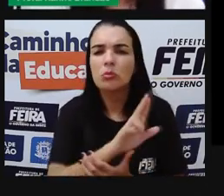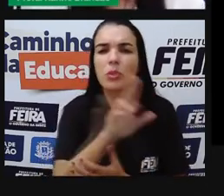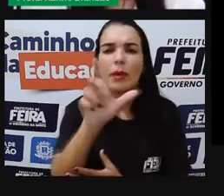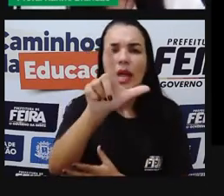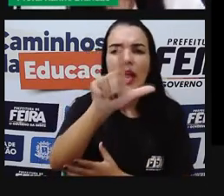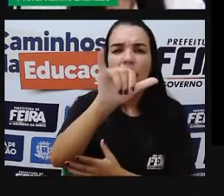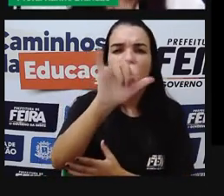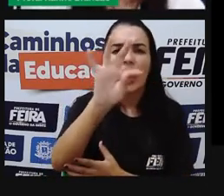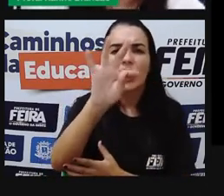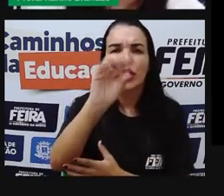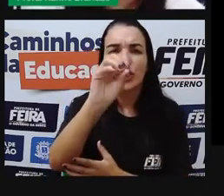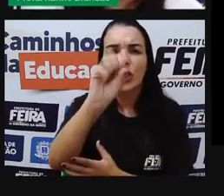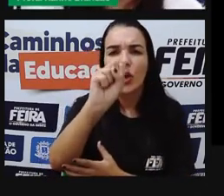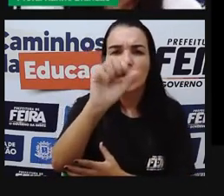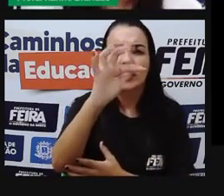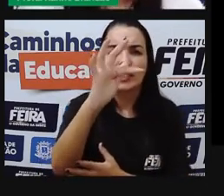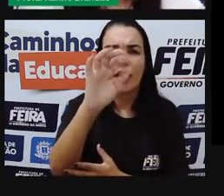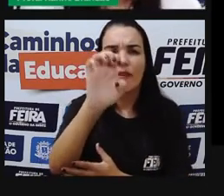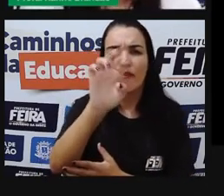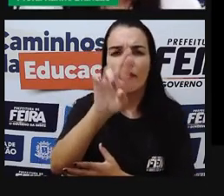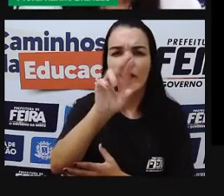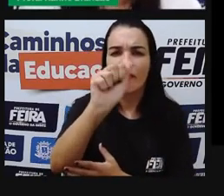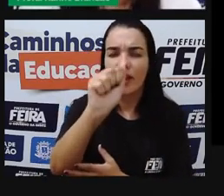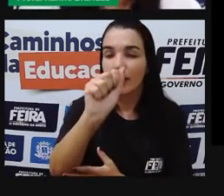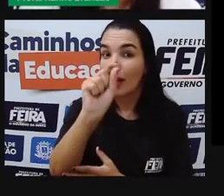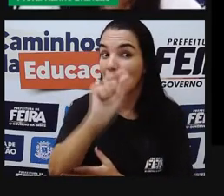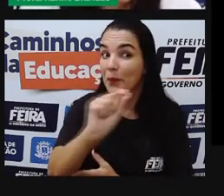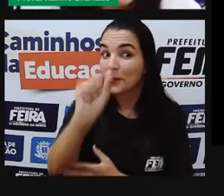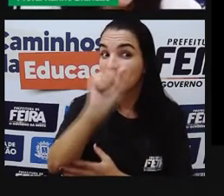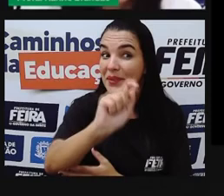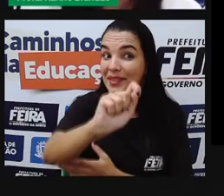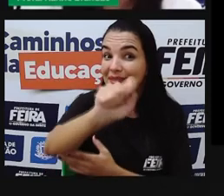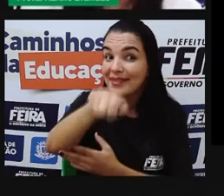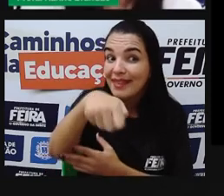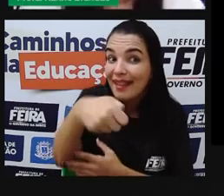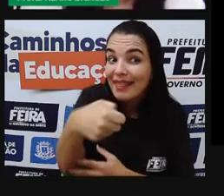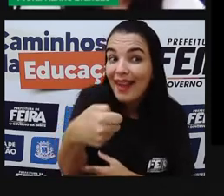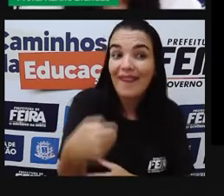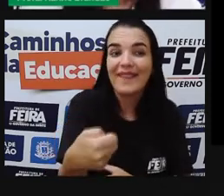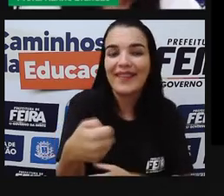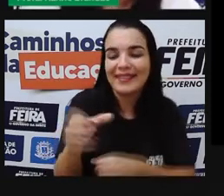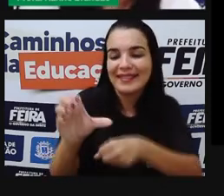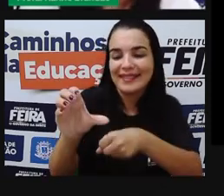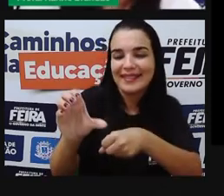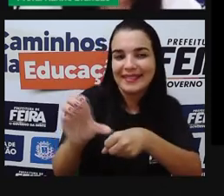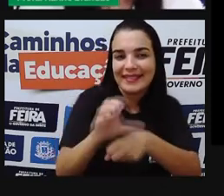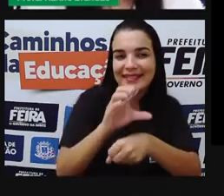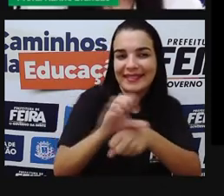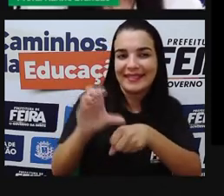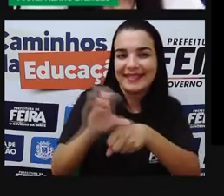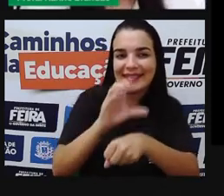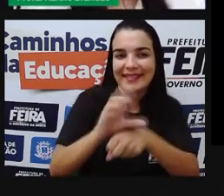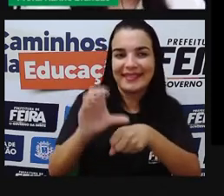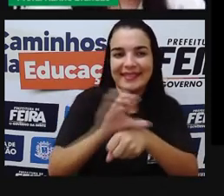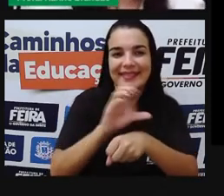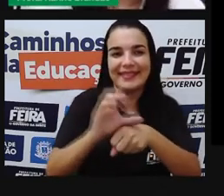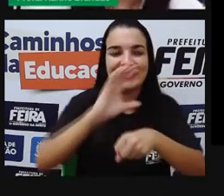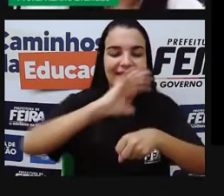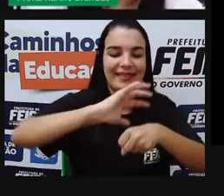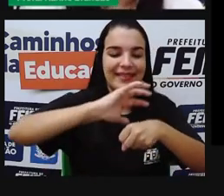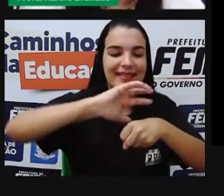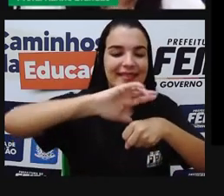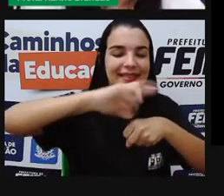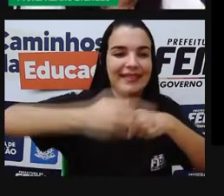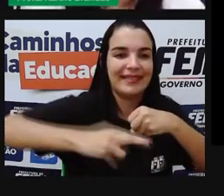litosfera é a nossa superfície, a nossa camada rochosa, né? Onde nós pisamos, onde as